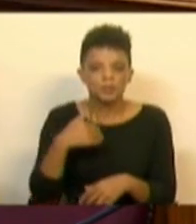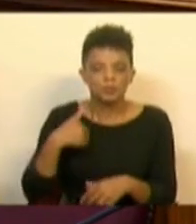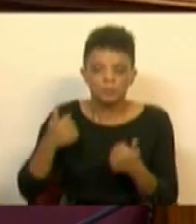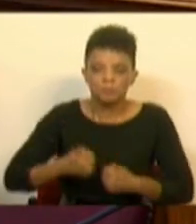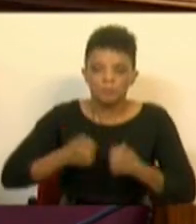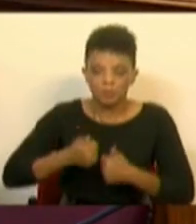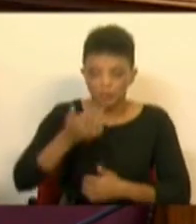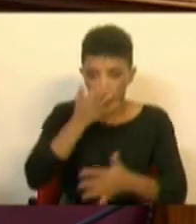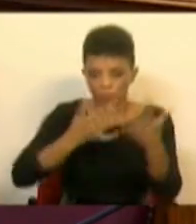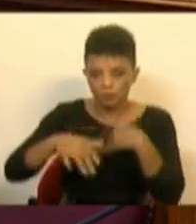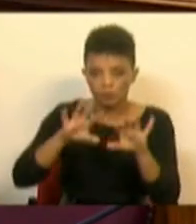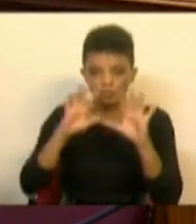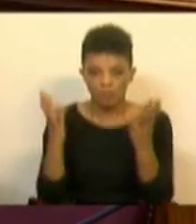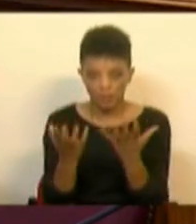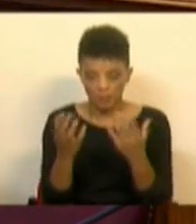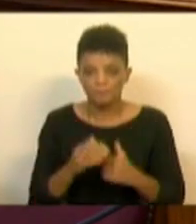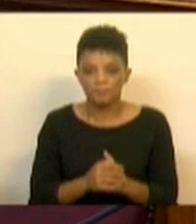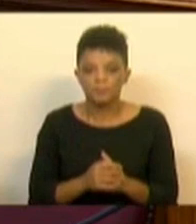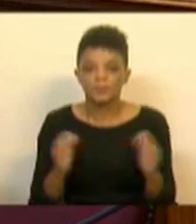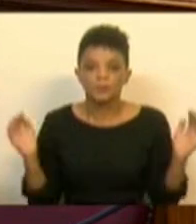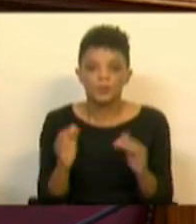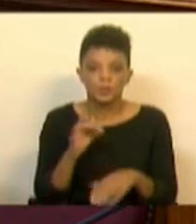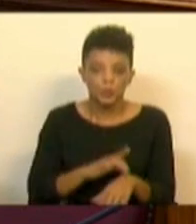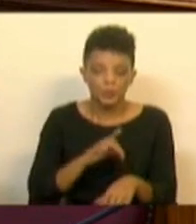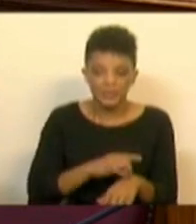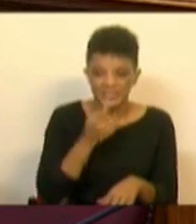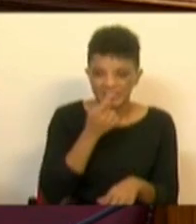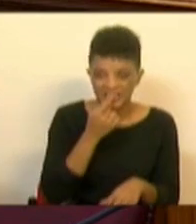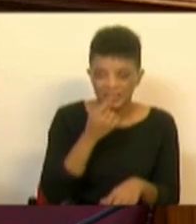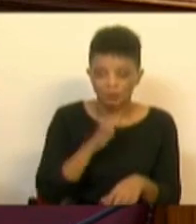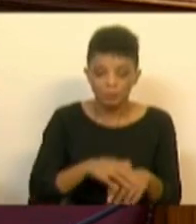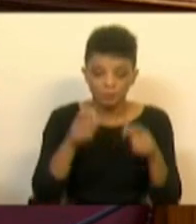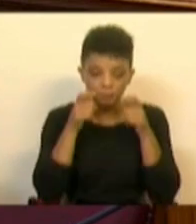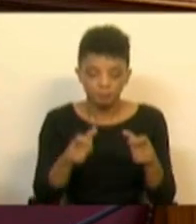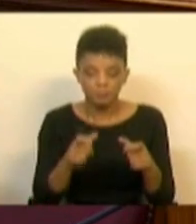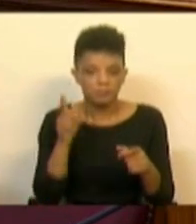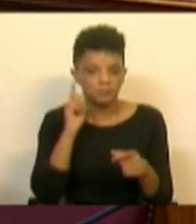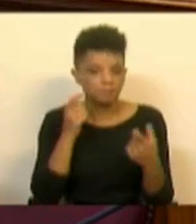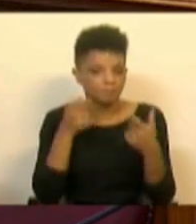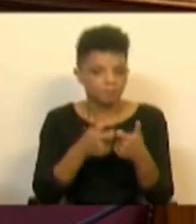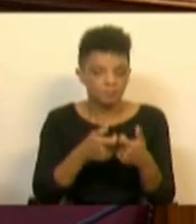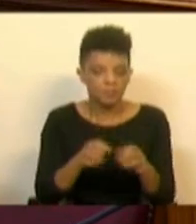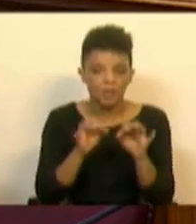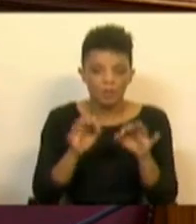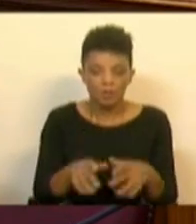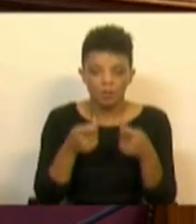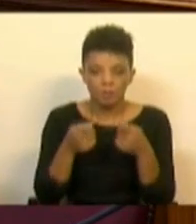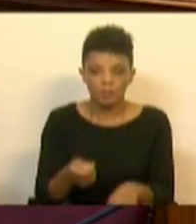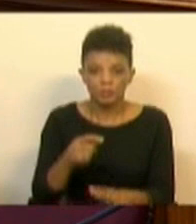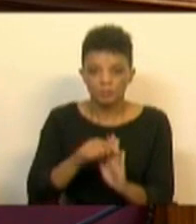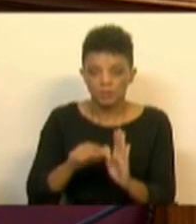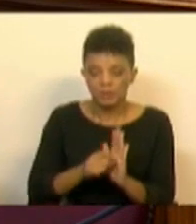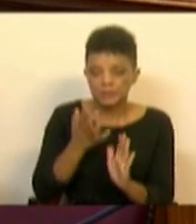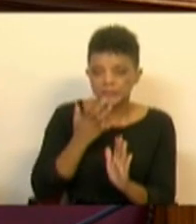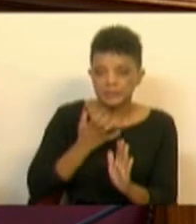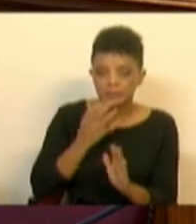da população. Através da redução das doenças orais, cujo o controle será tão eficaz quanto mais se aposta em medidas